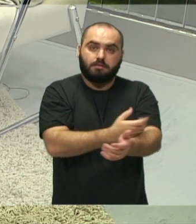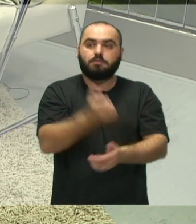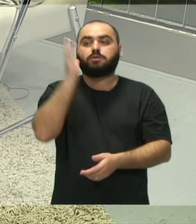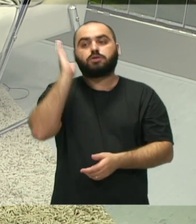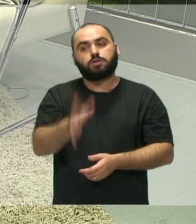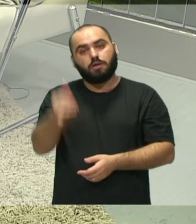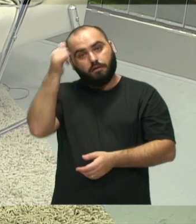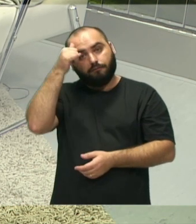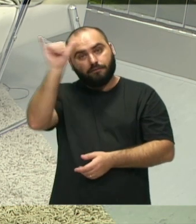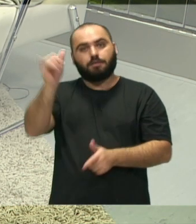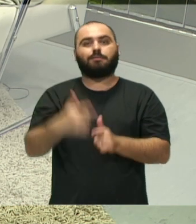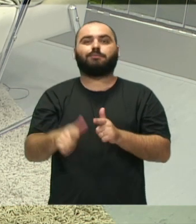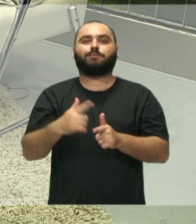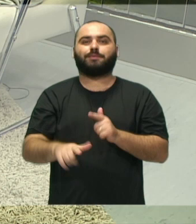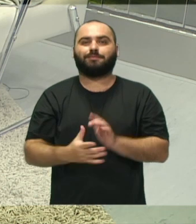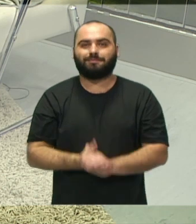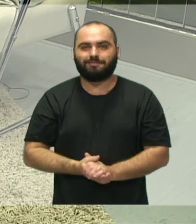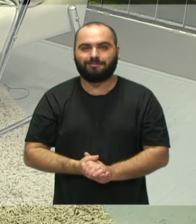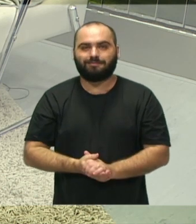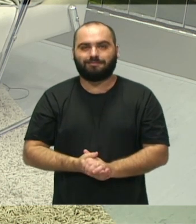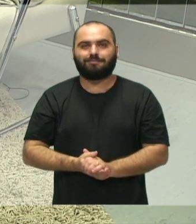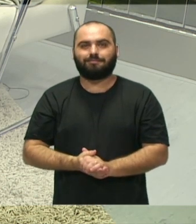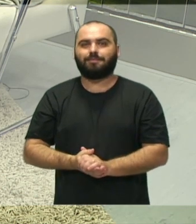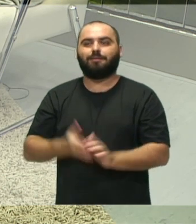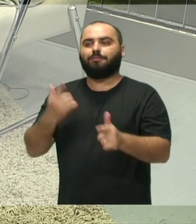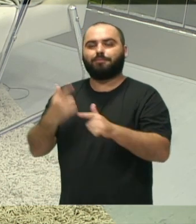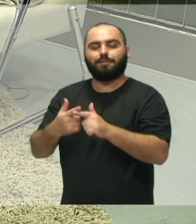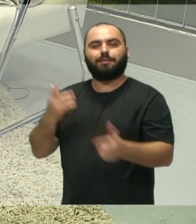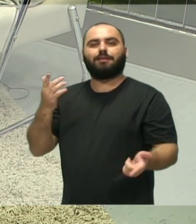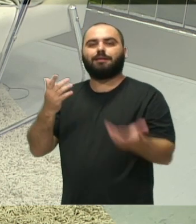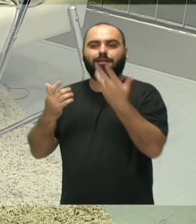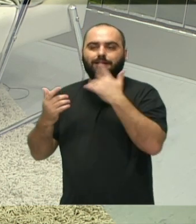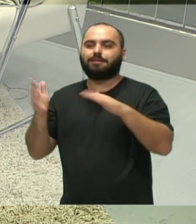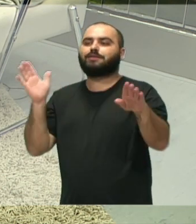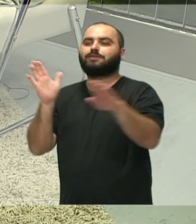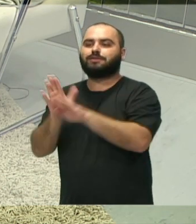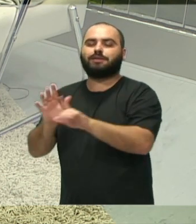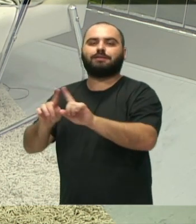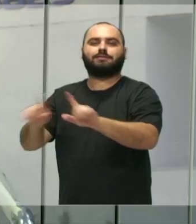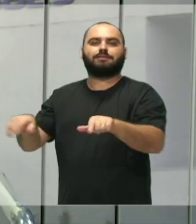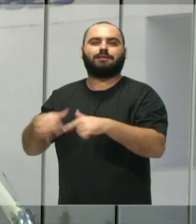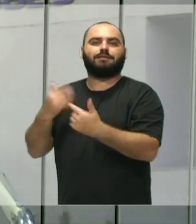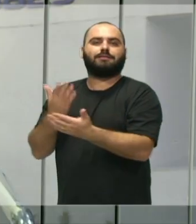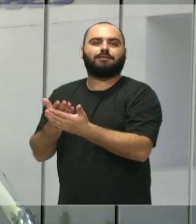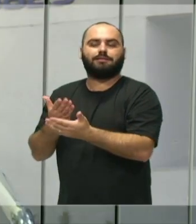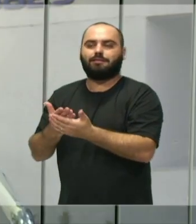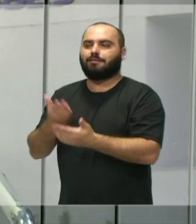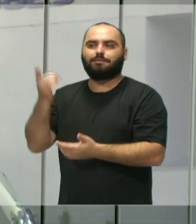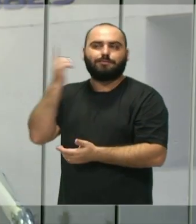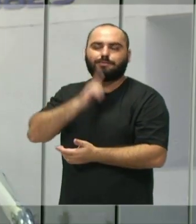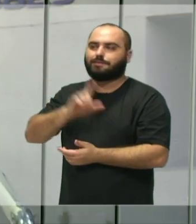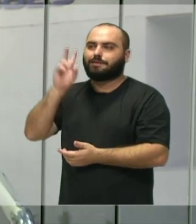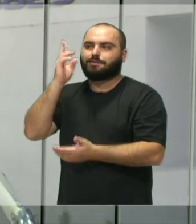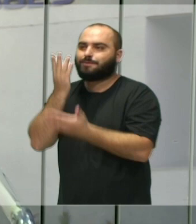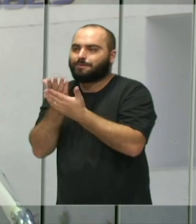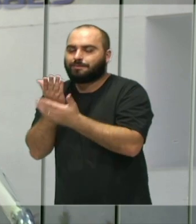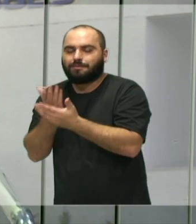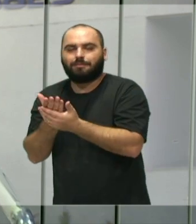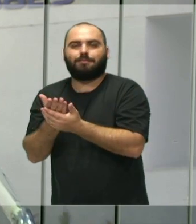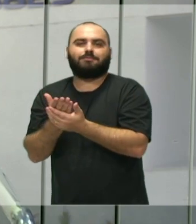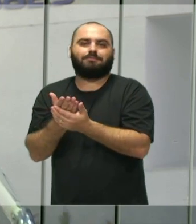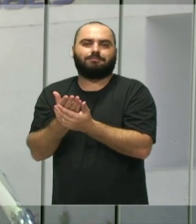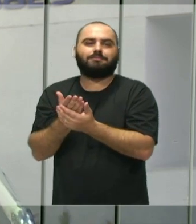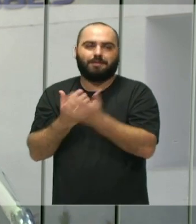diagnosticando o problema antes da criança ser julgada reúneamente. Então, isso é muito triste quando a gente vê um menino que tem um problema de